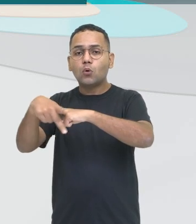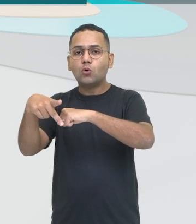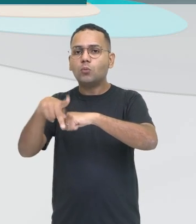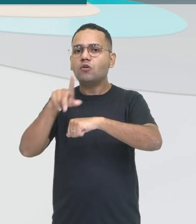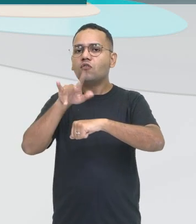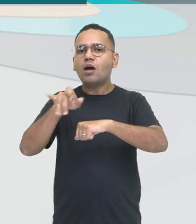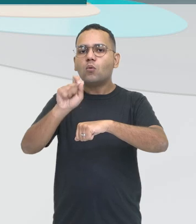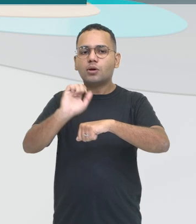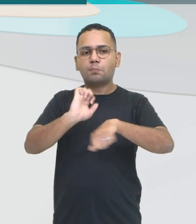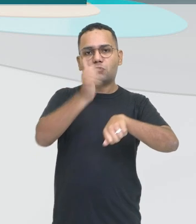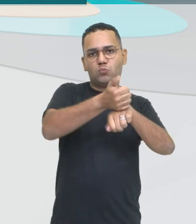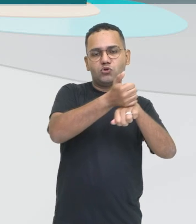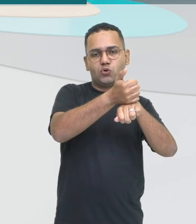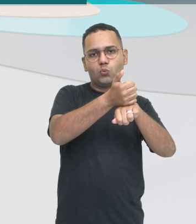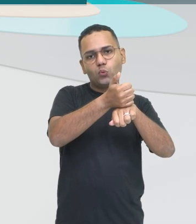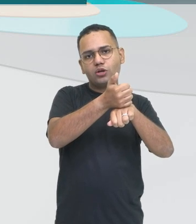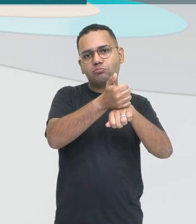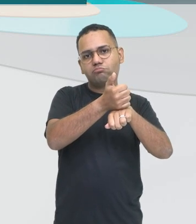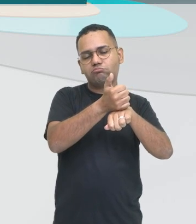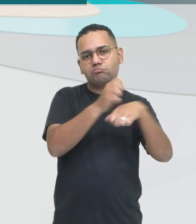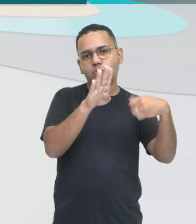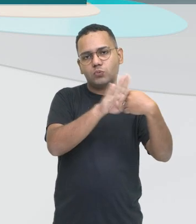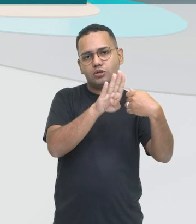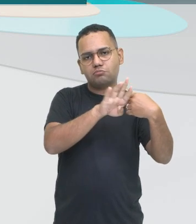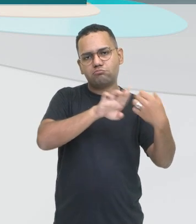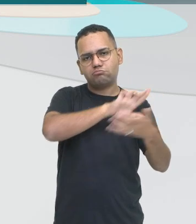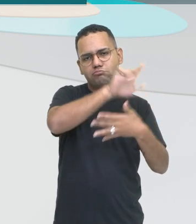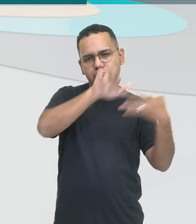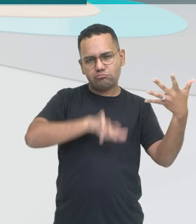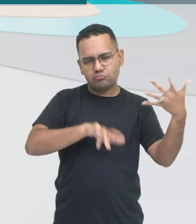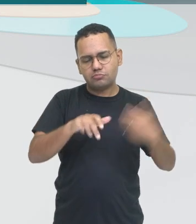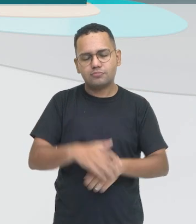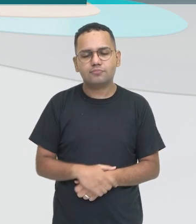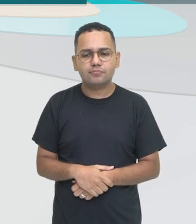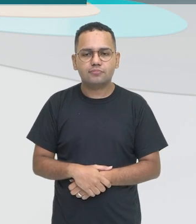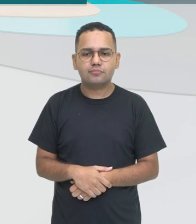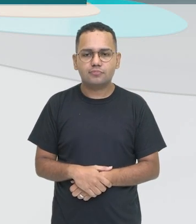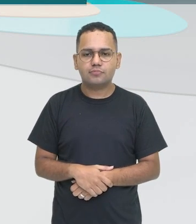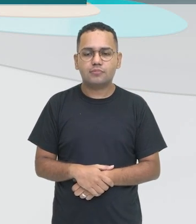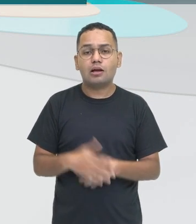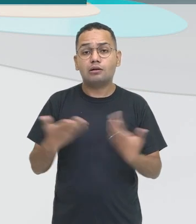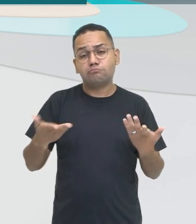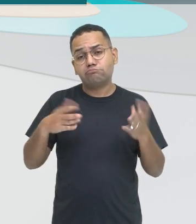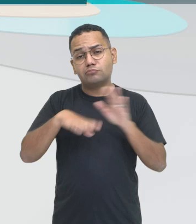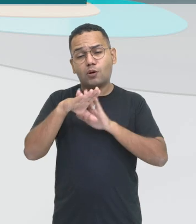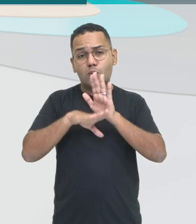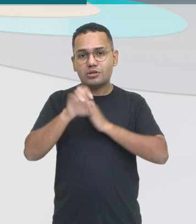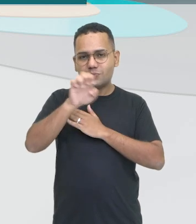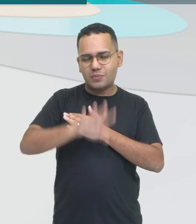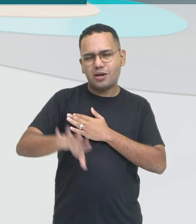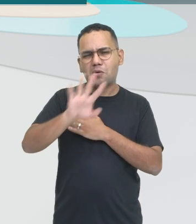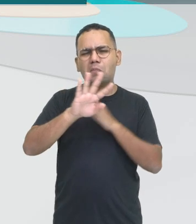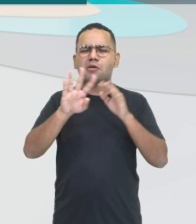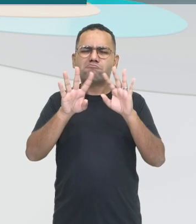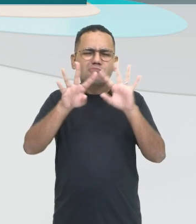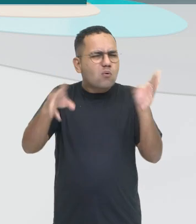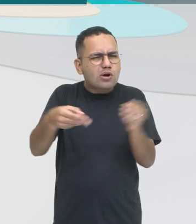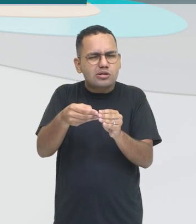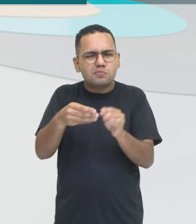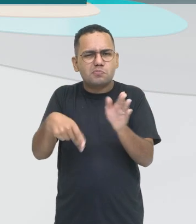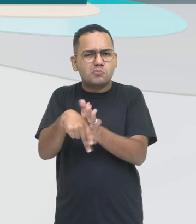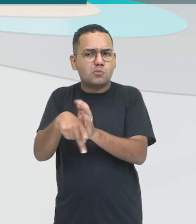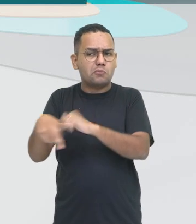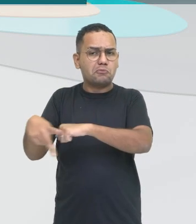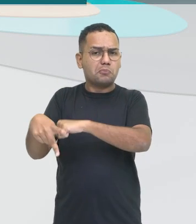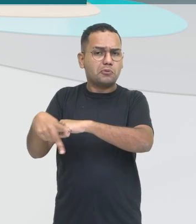definição, assim, bem ampla, claro, mas resume bem também a função do pronome, tá? E reflexivo, então,